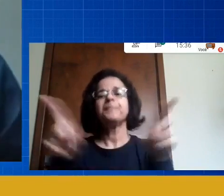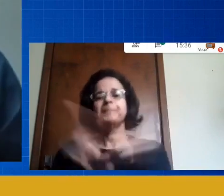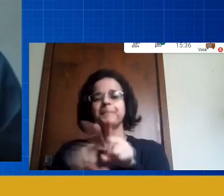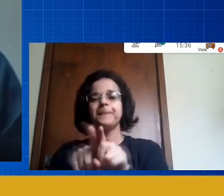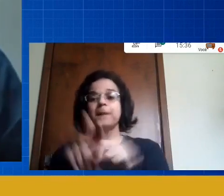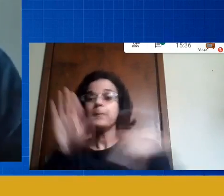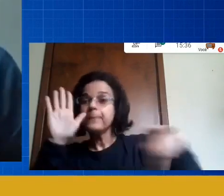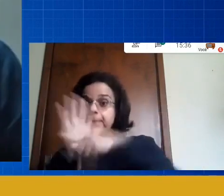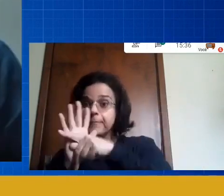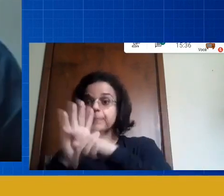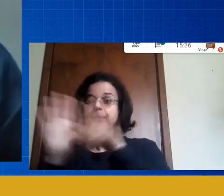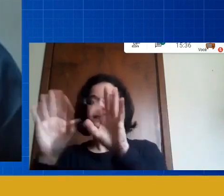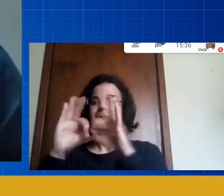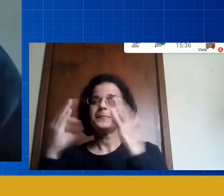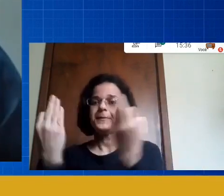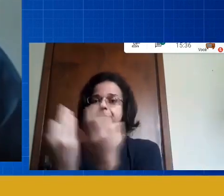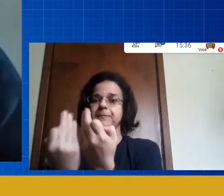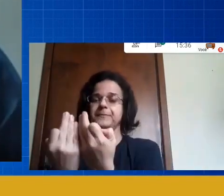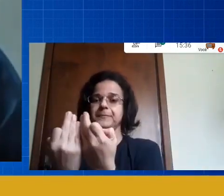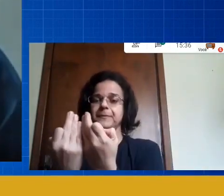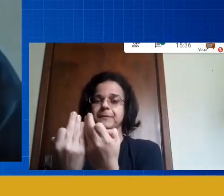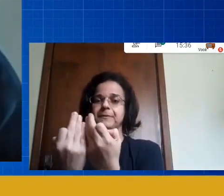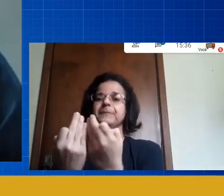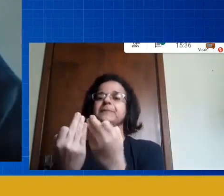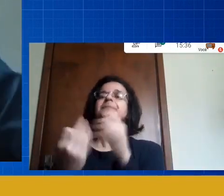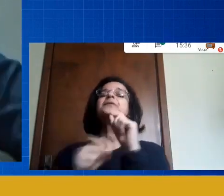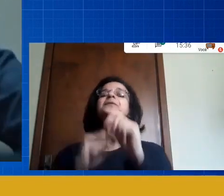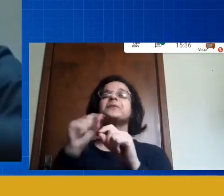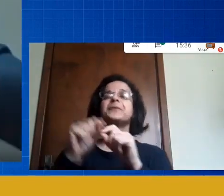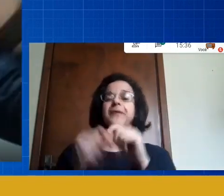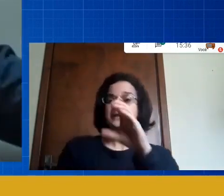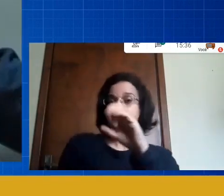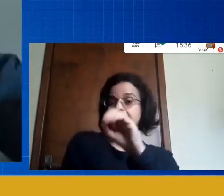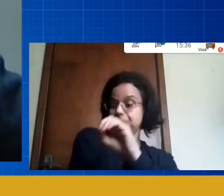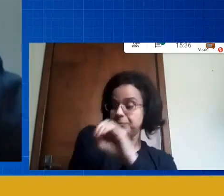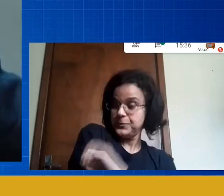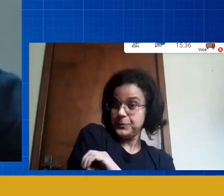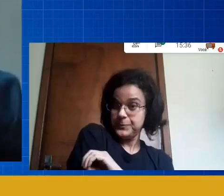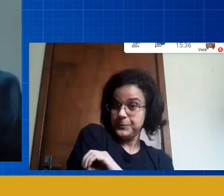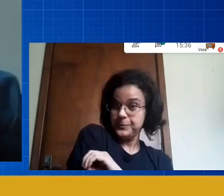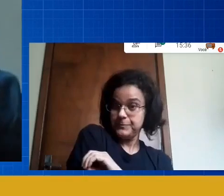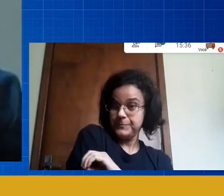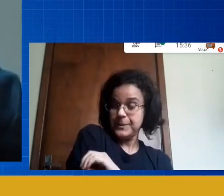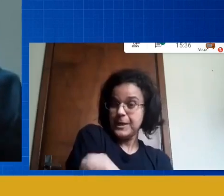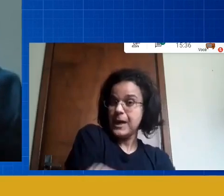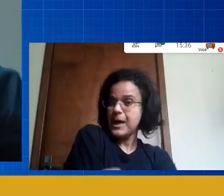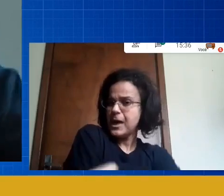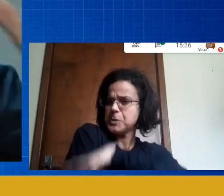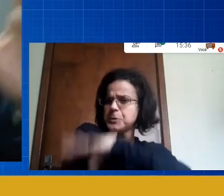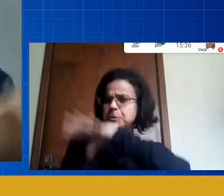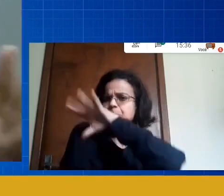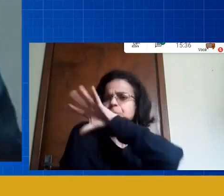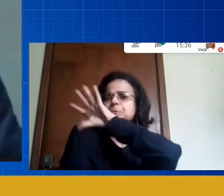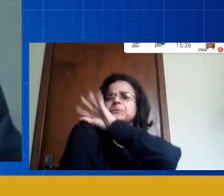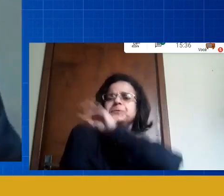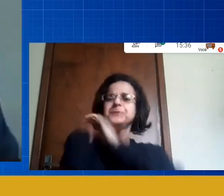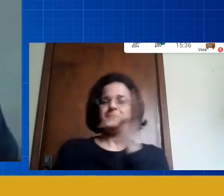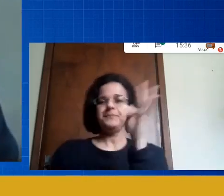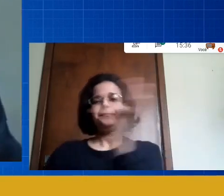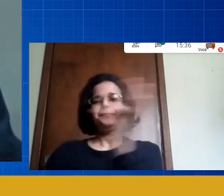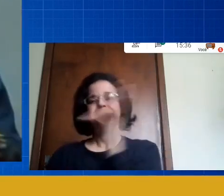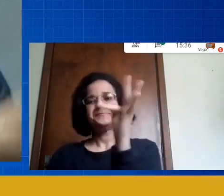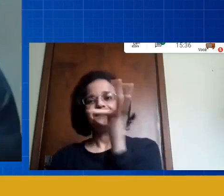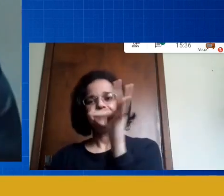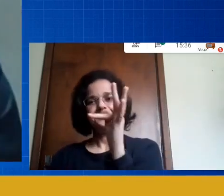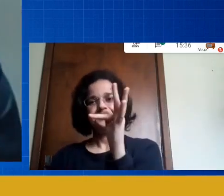famílias e detalhe da creche até o ensino superior então vai ser um